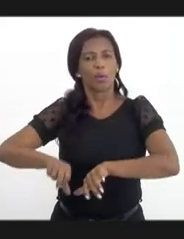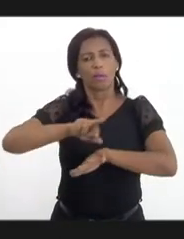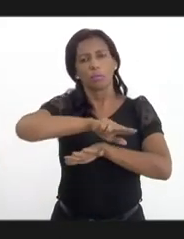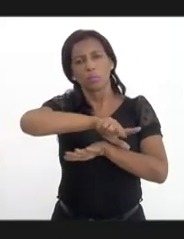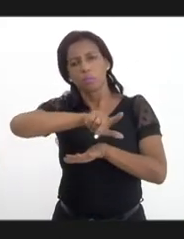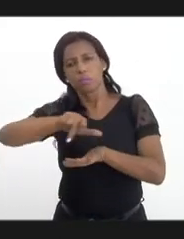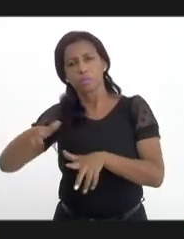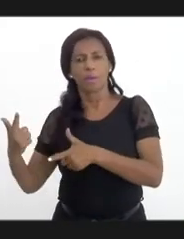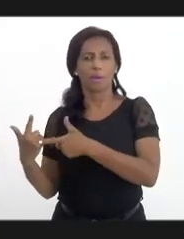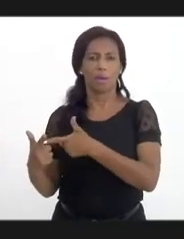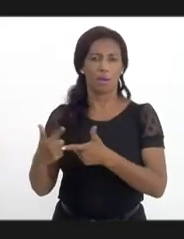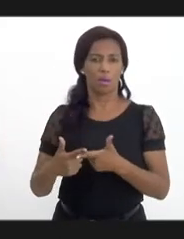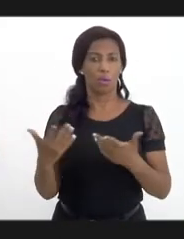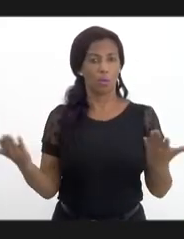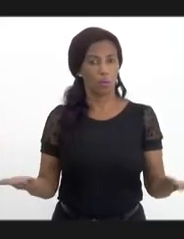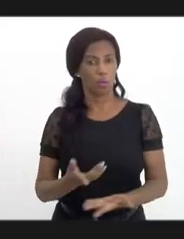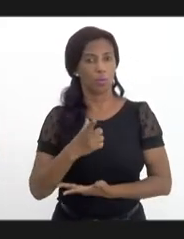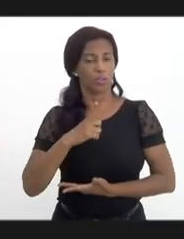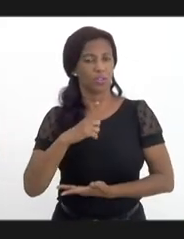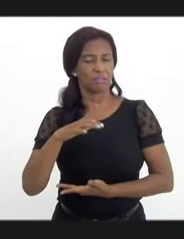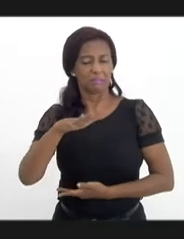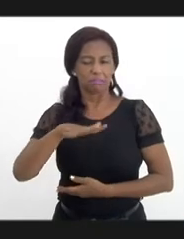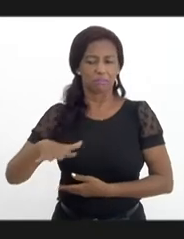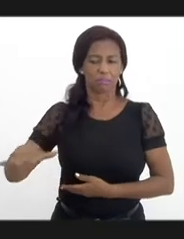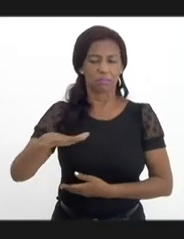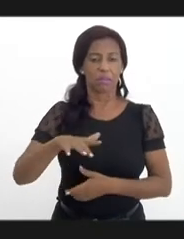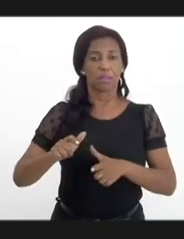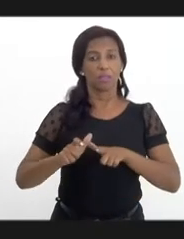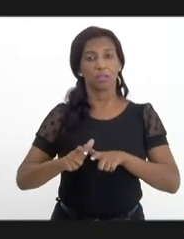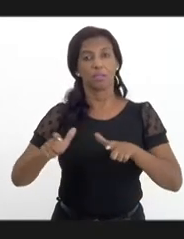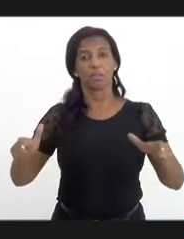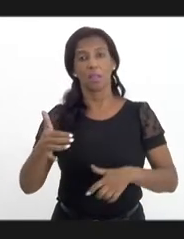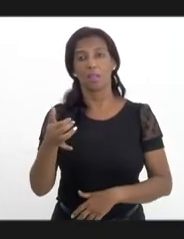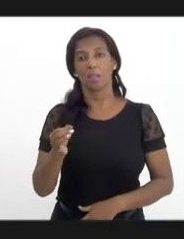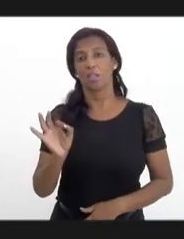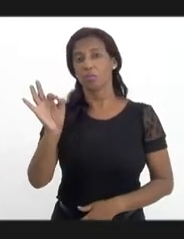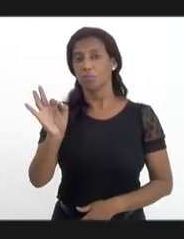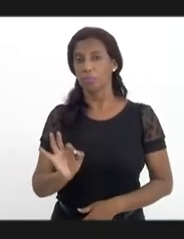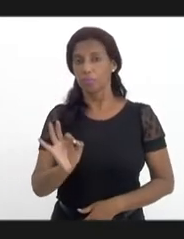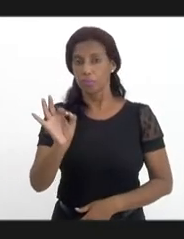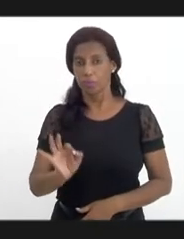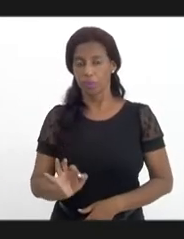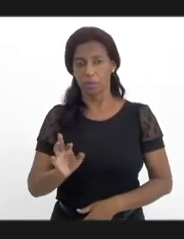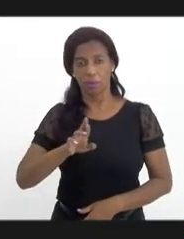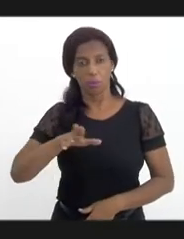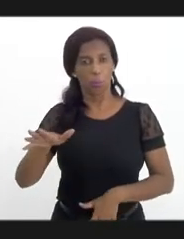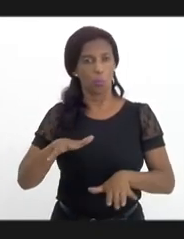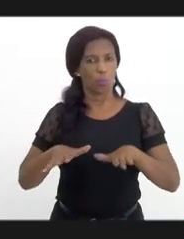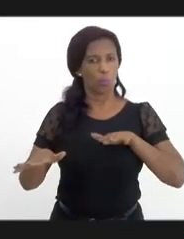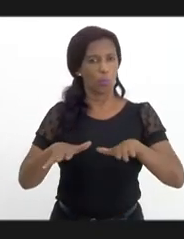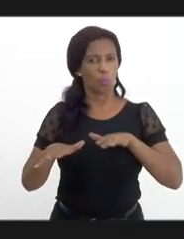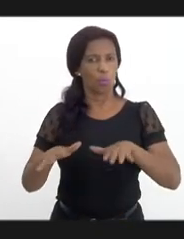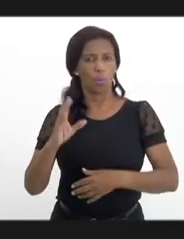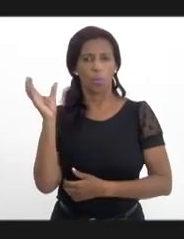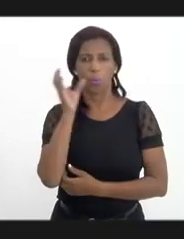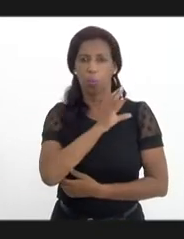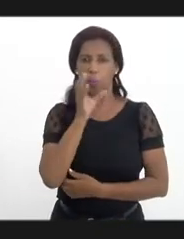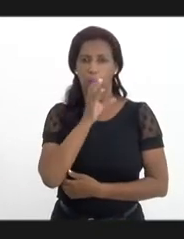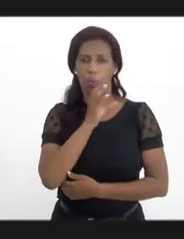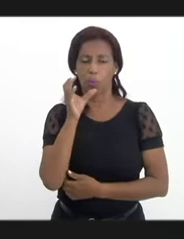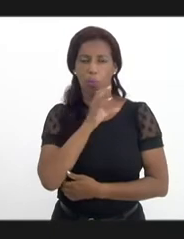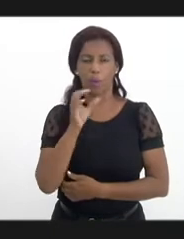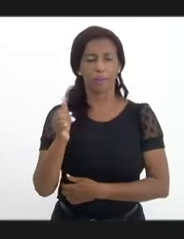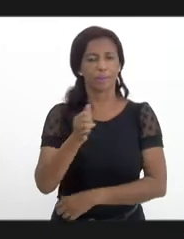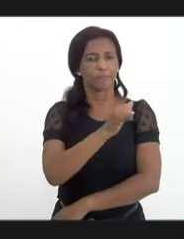situações. Hoje, temos um quadro de um aumento de 10% no movimento das emergências